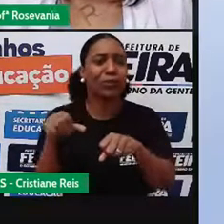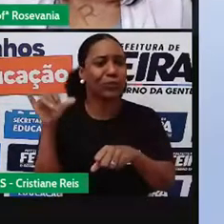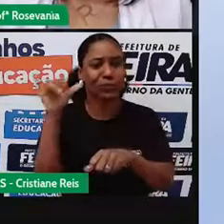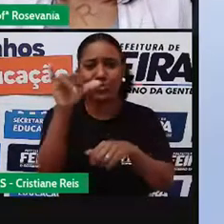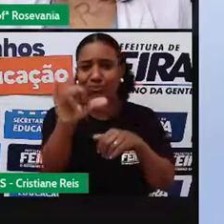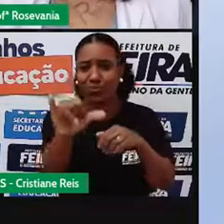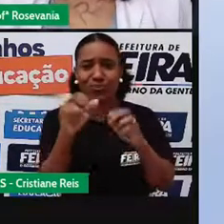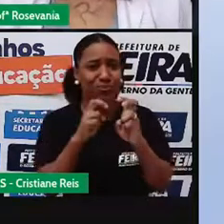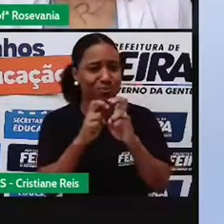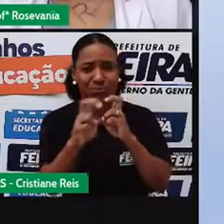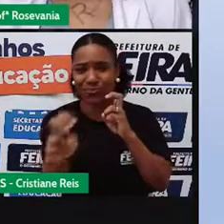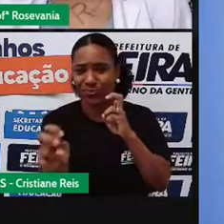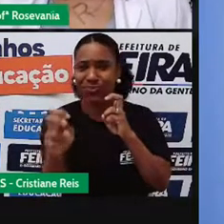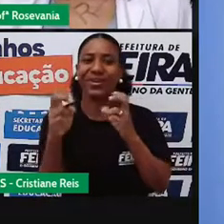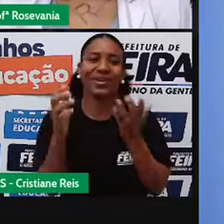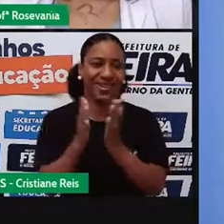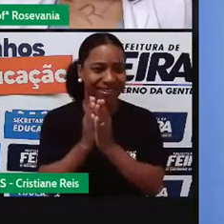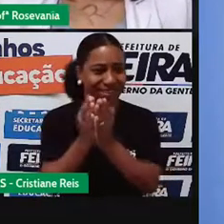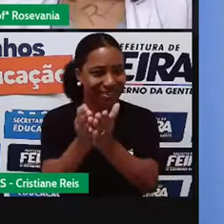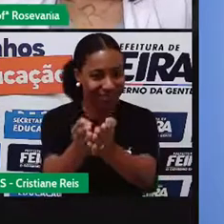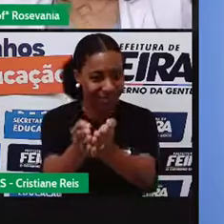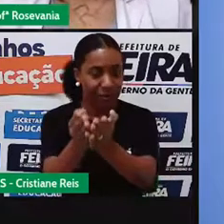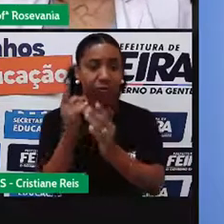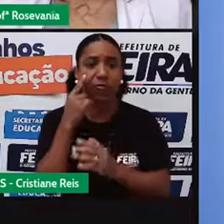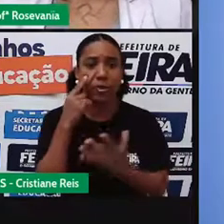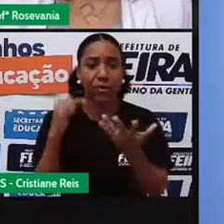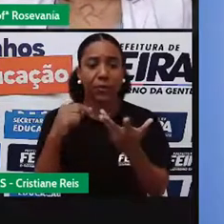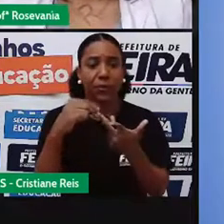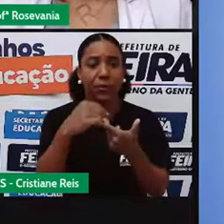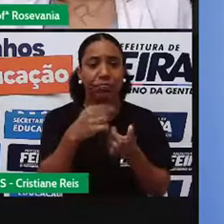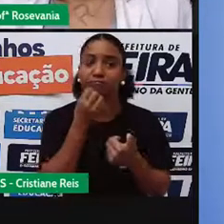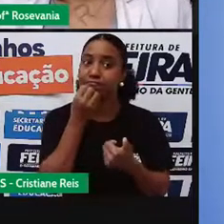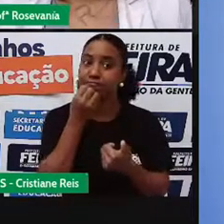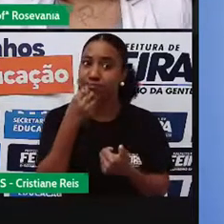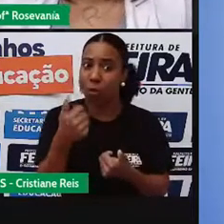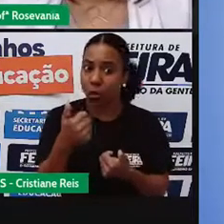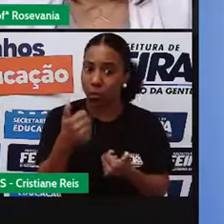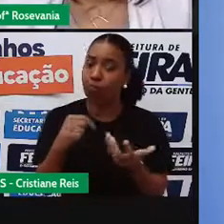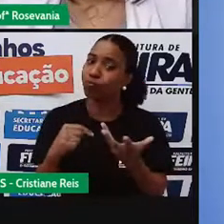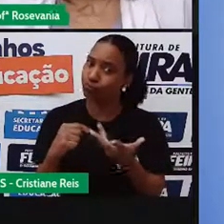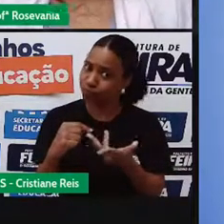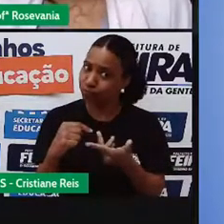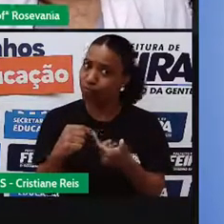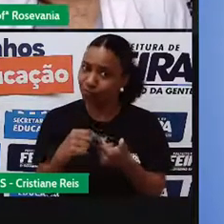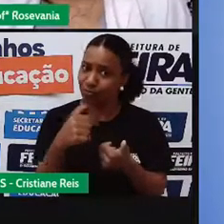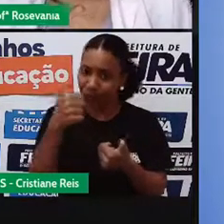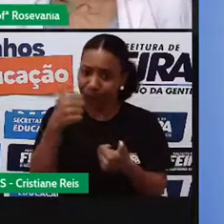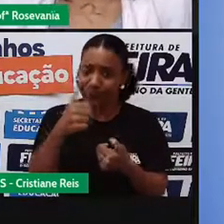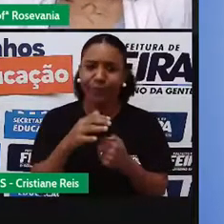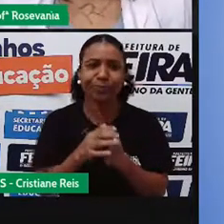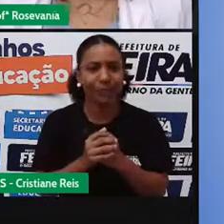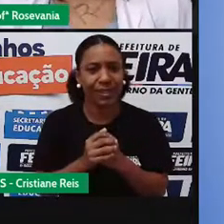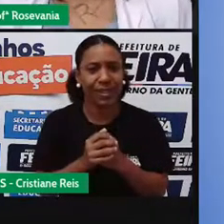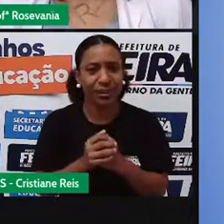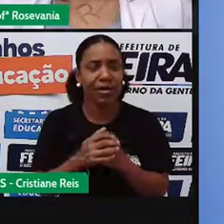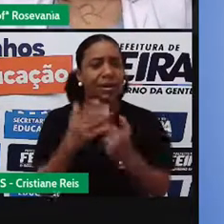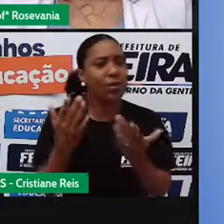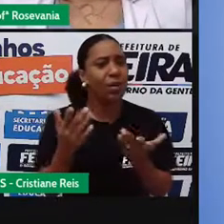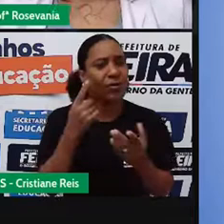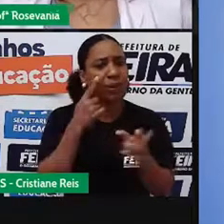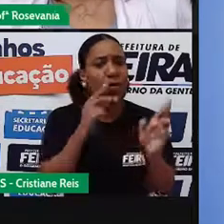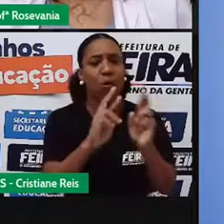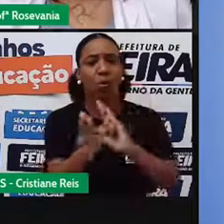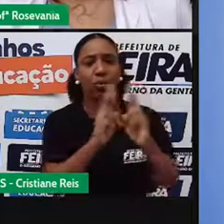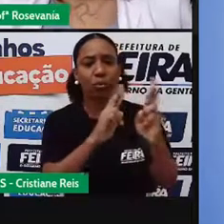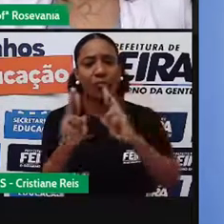os trens, né, e não vamos ver as vantagens de cada um deles. Quando a gente fala, né, de transporte rodoviário, as vantagens é